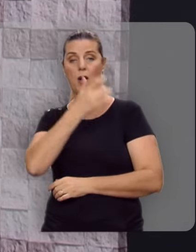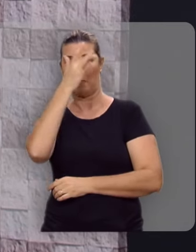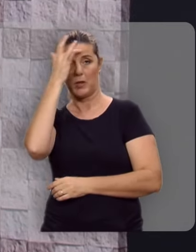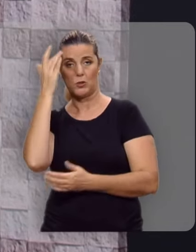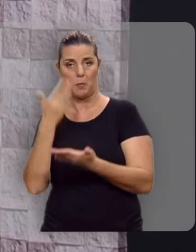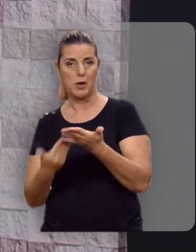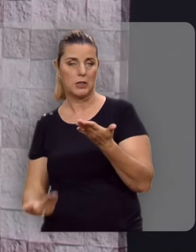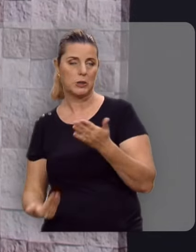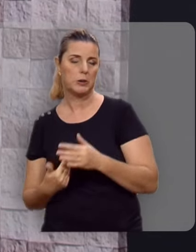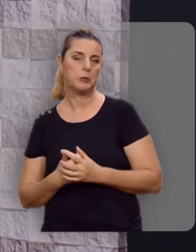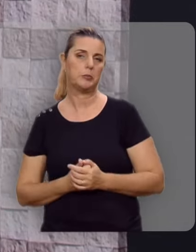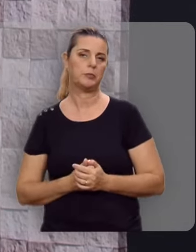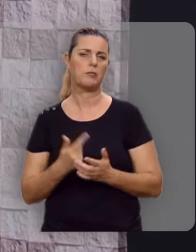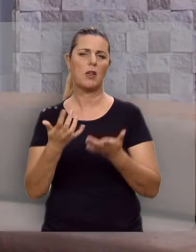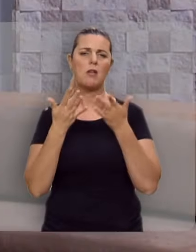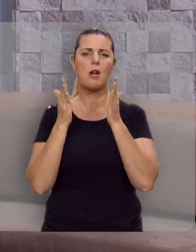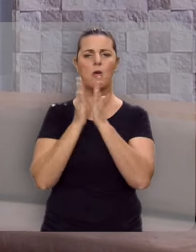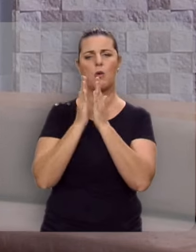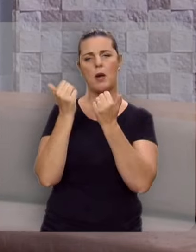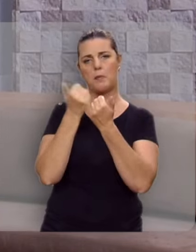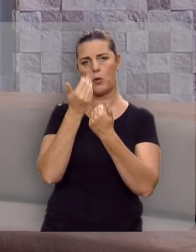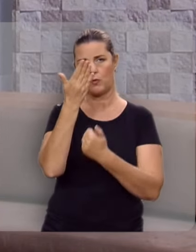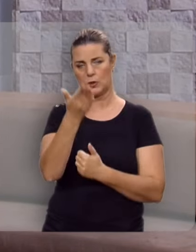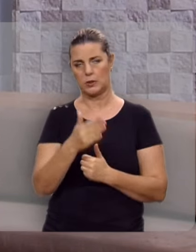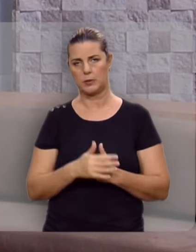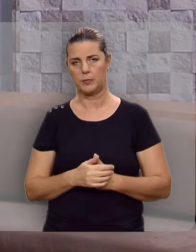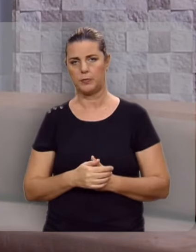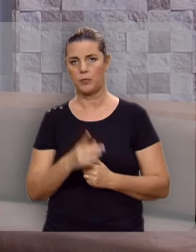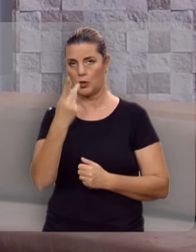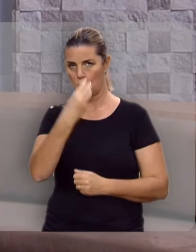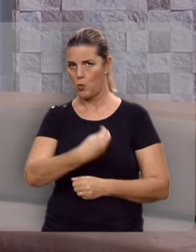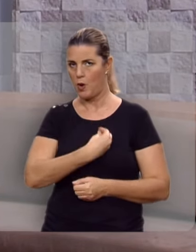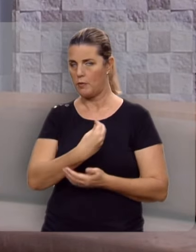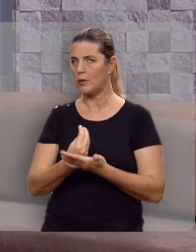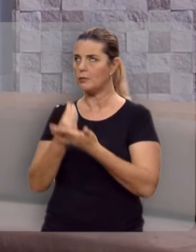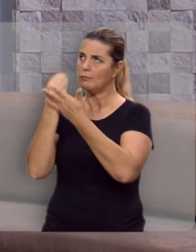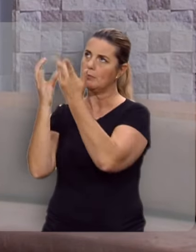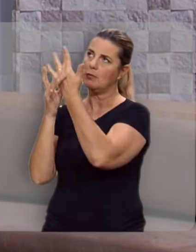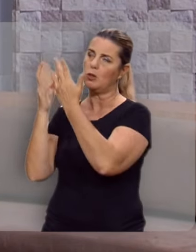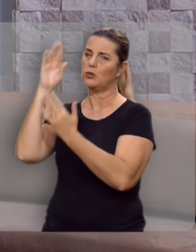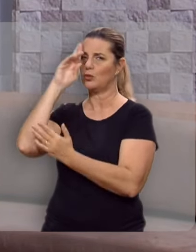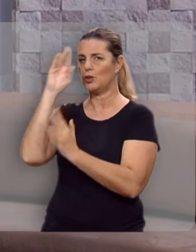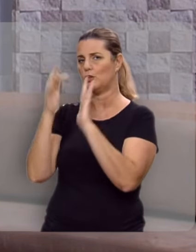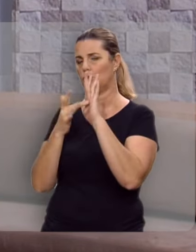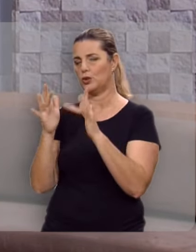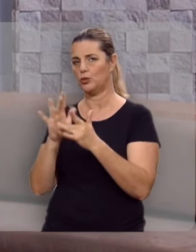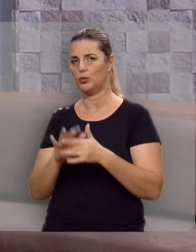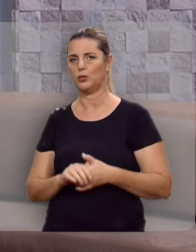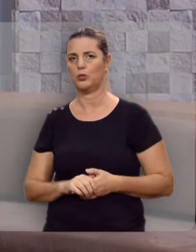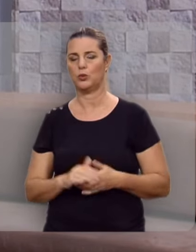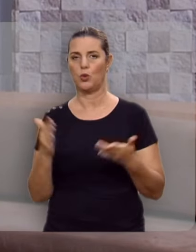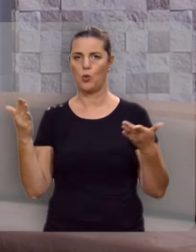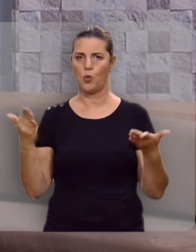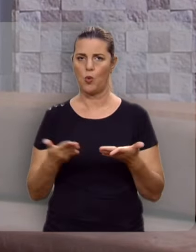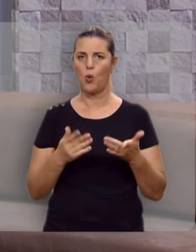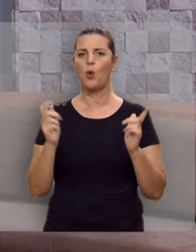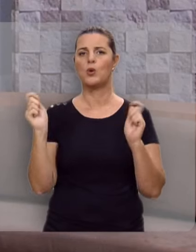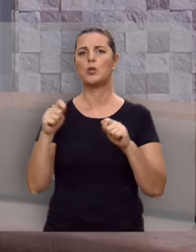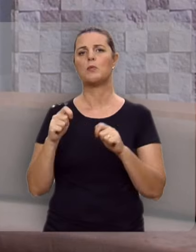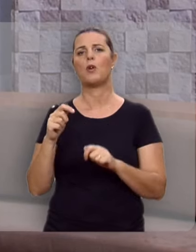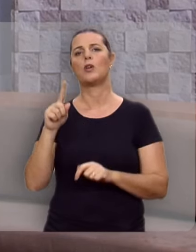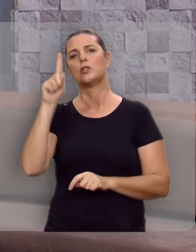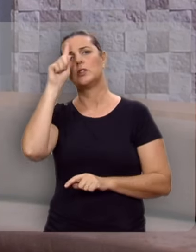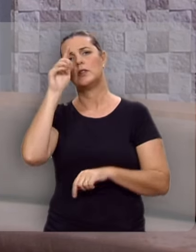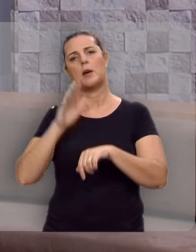o que estava perdido. Eu quero orar com você. Quero colocar sua vida nas mãos do Senhor Jesus. Hoje